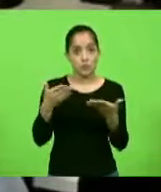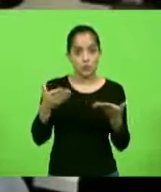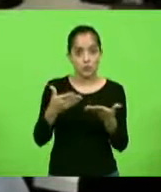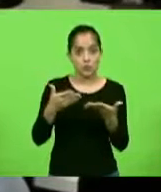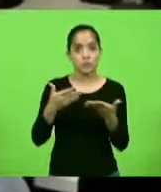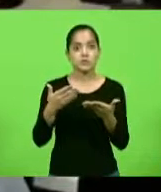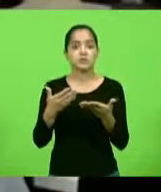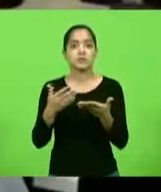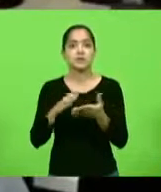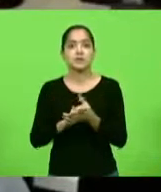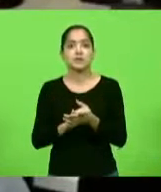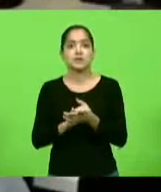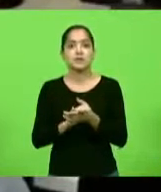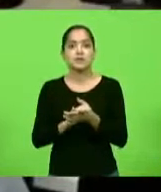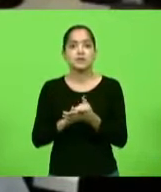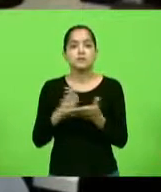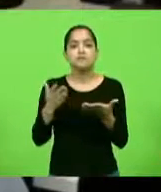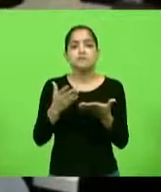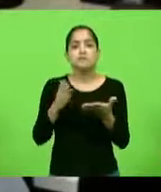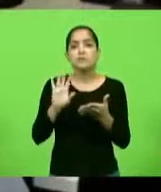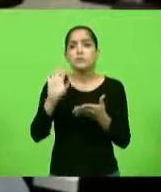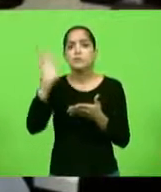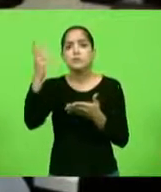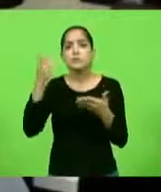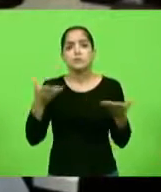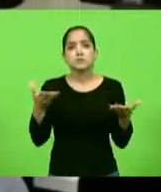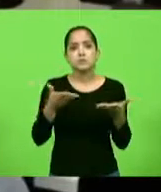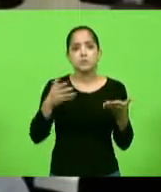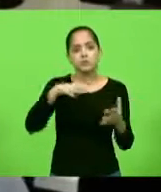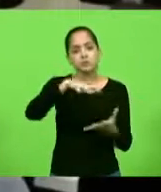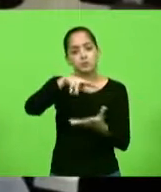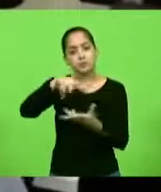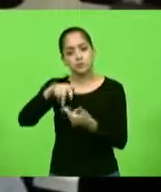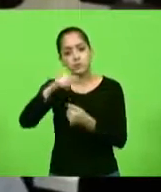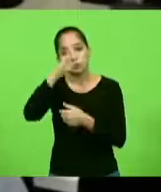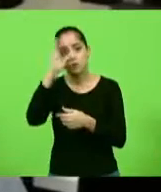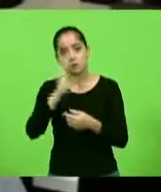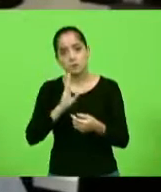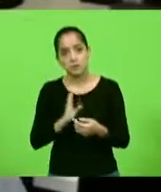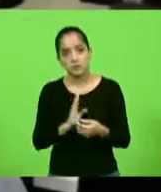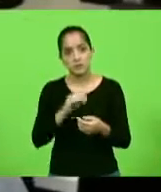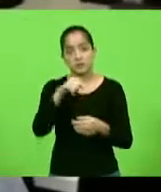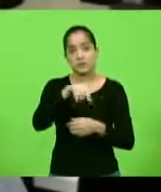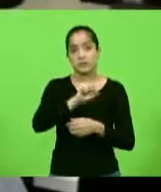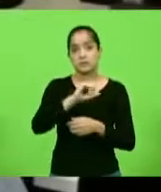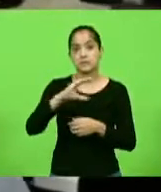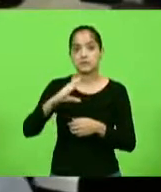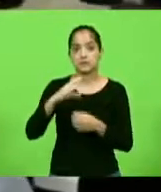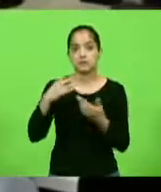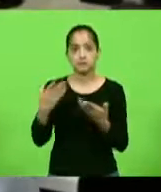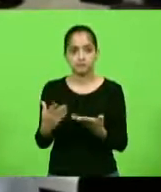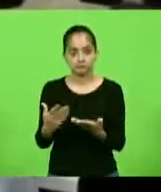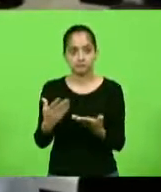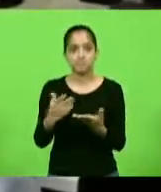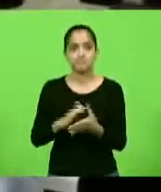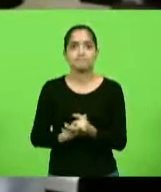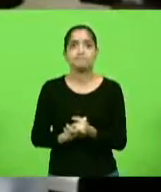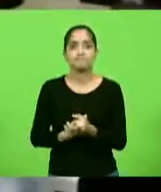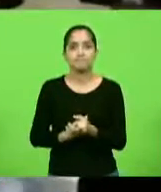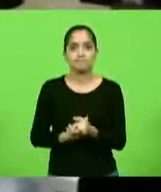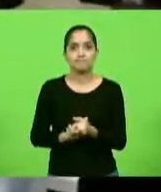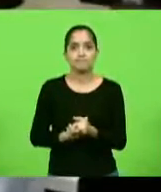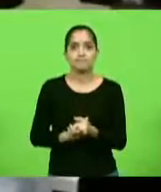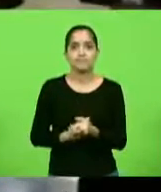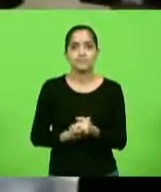impressões do que está acontecendo hoje no mundo, no Brasil, Santa Catarina, então vamos fazer uma breve,